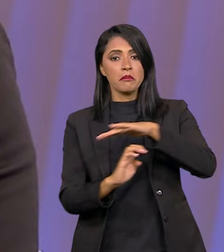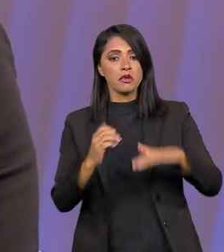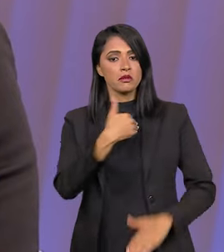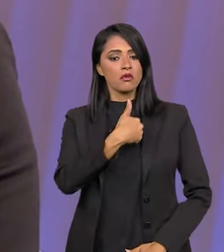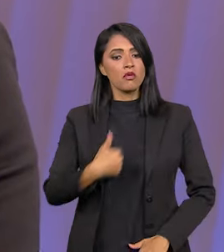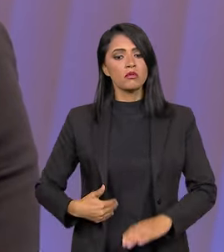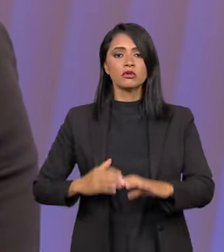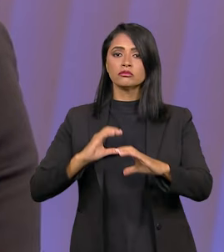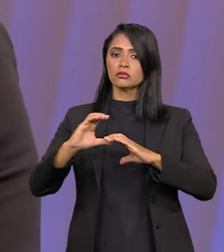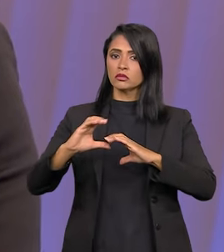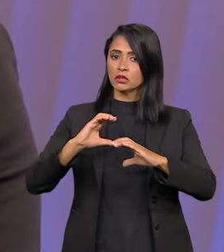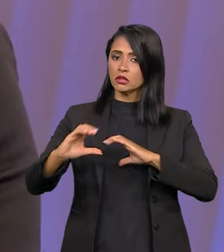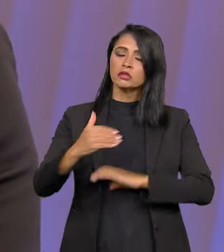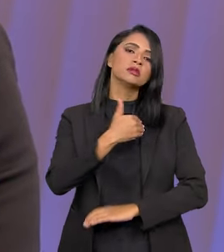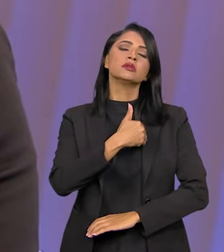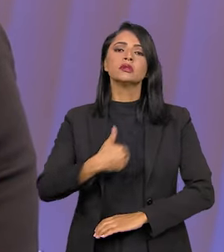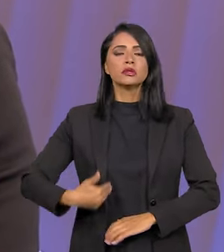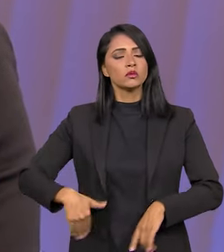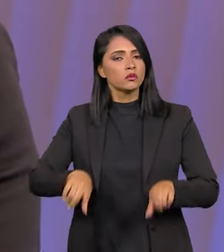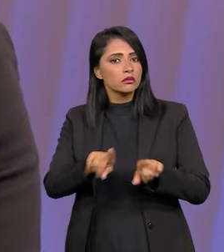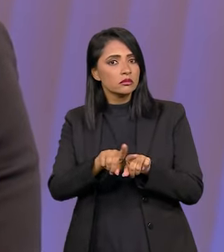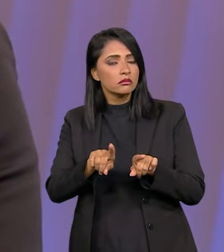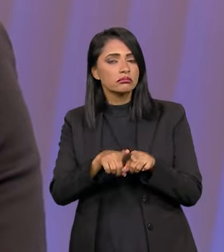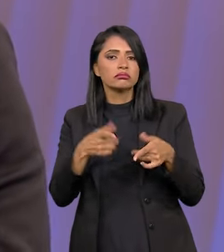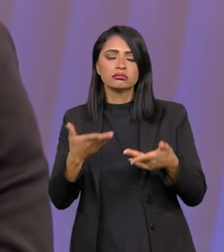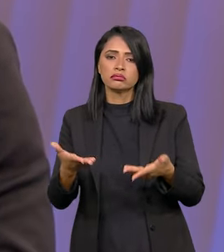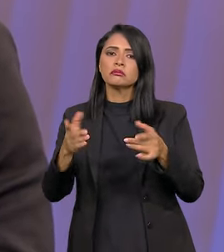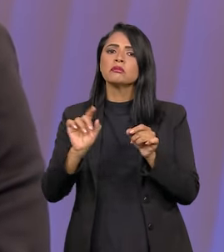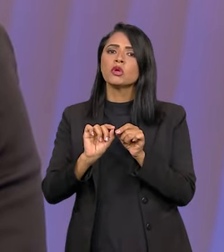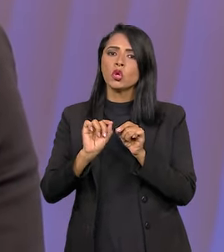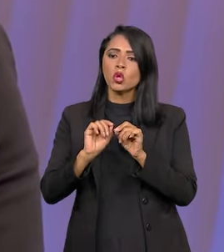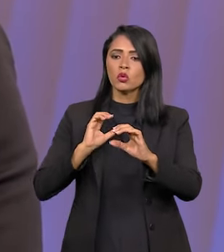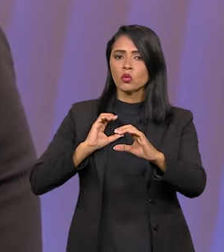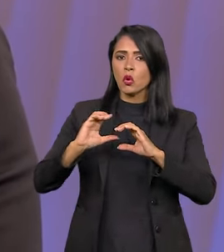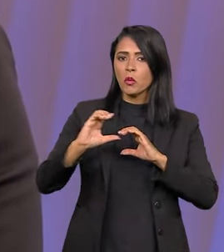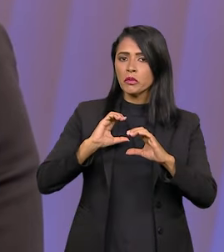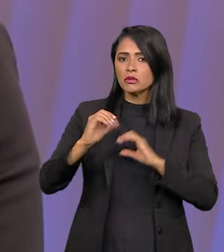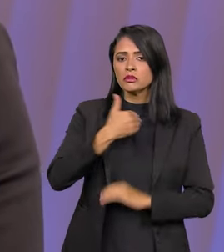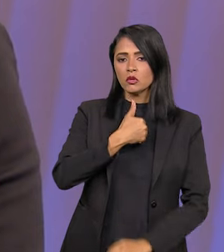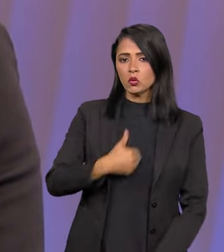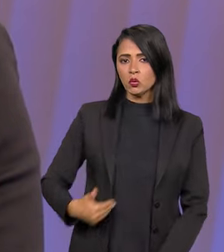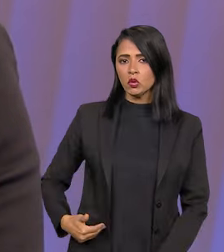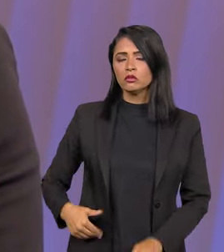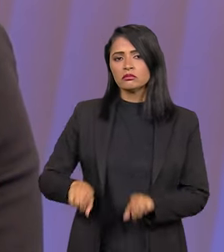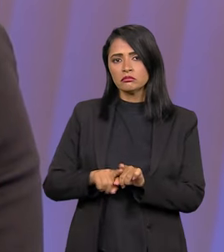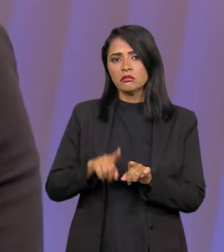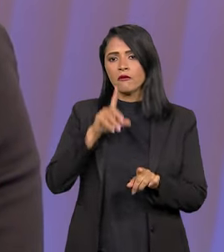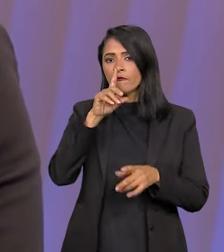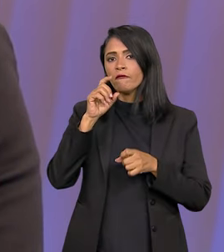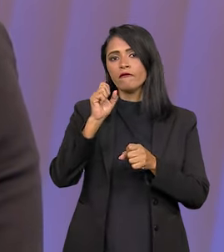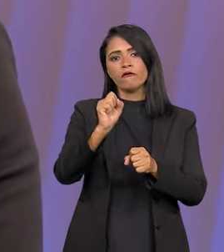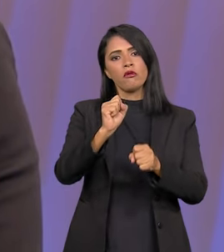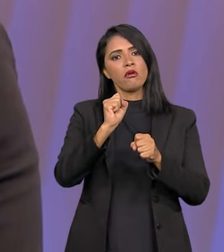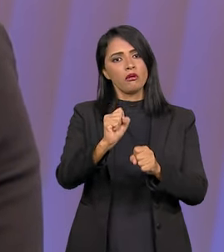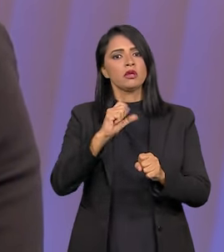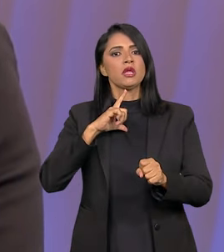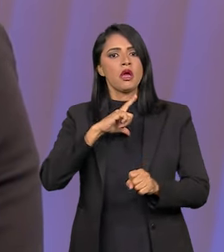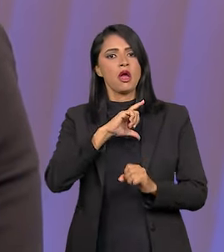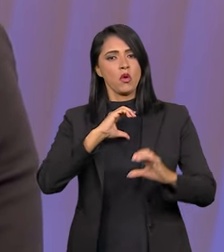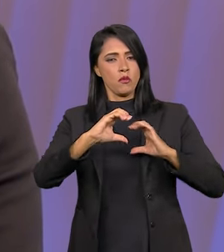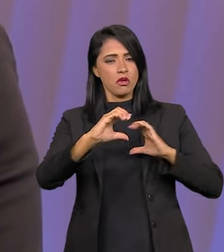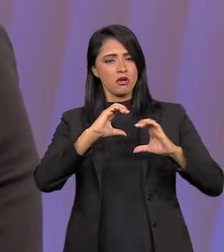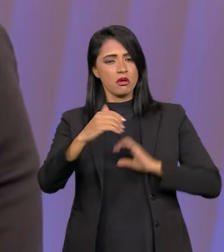pública, de comunicação pública, que também faz a comunicação governamental, mas